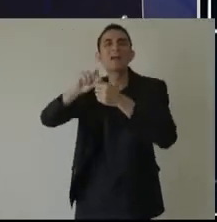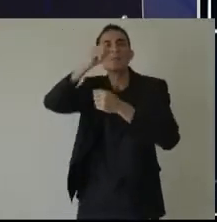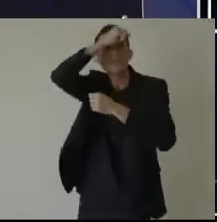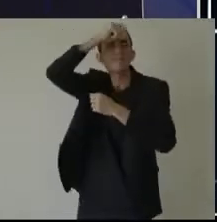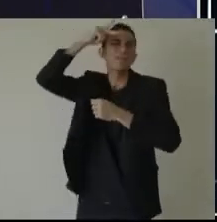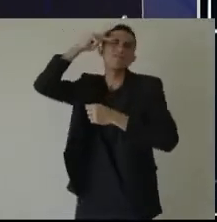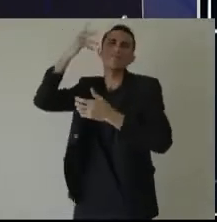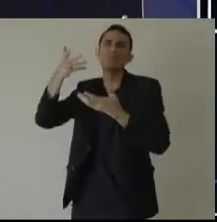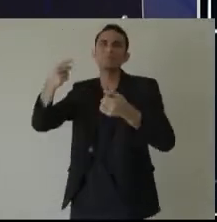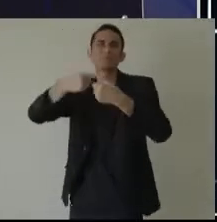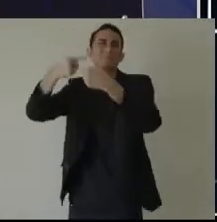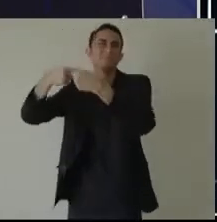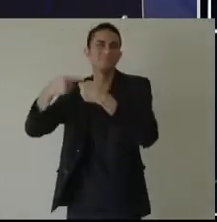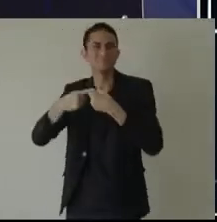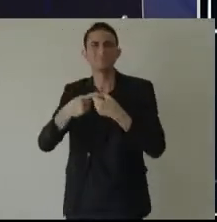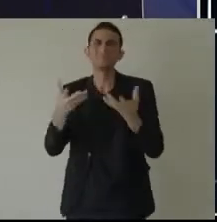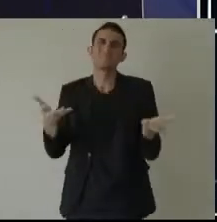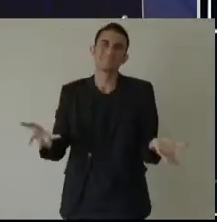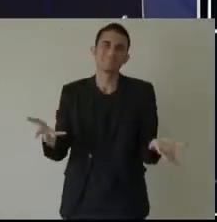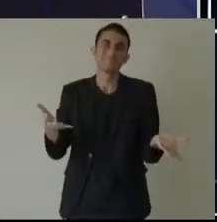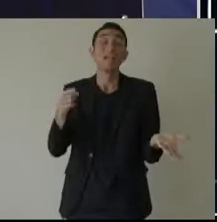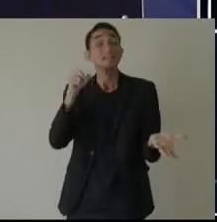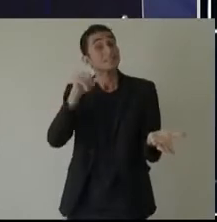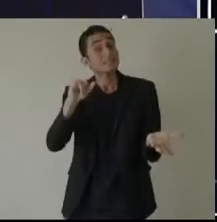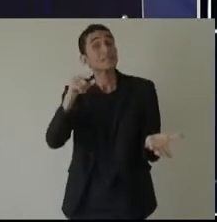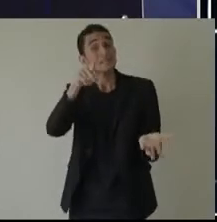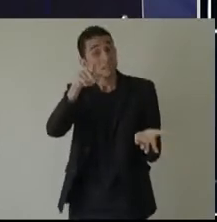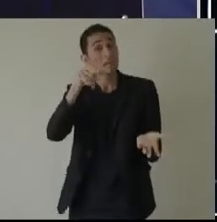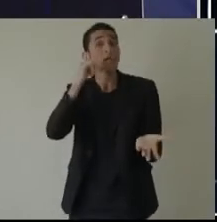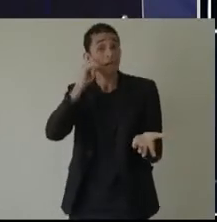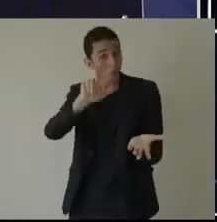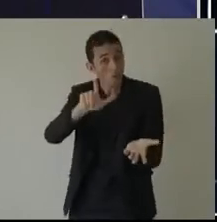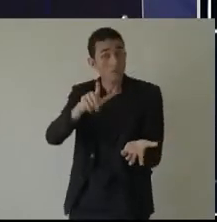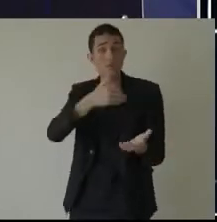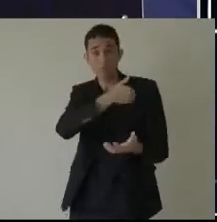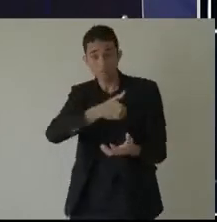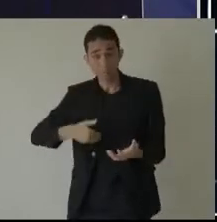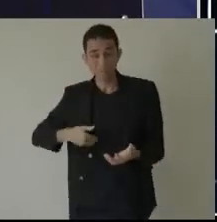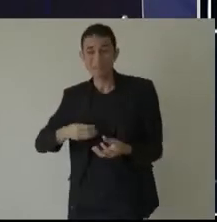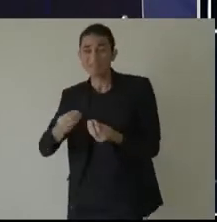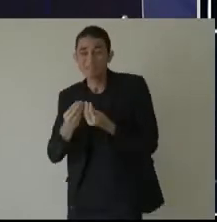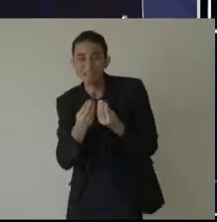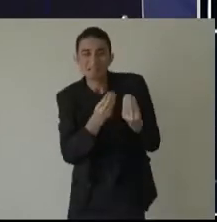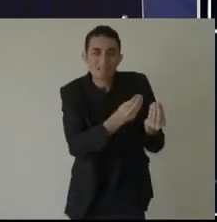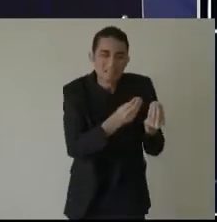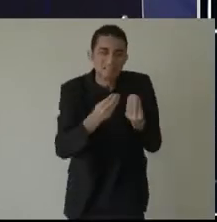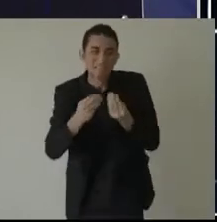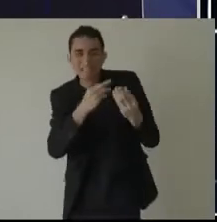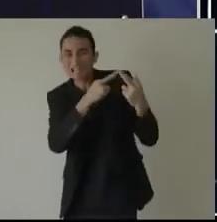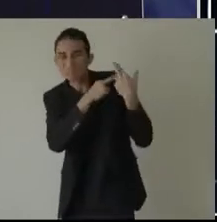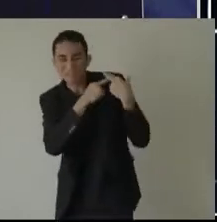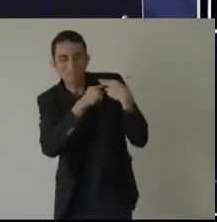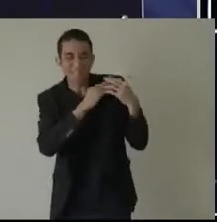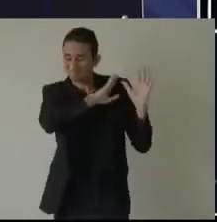empurra, empurra pela manutenção, conservação e pavimentação das vicinais?